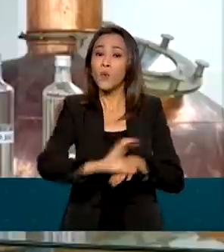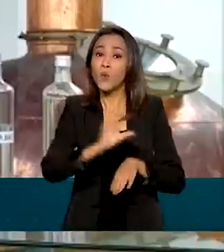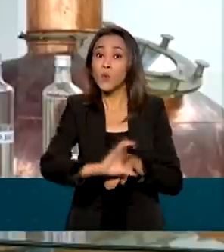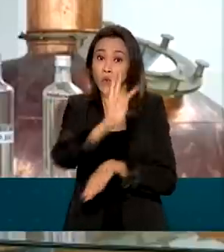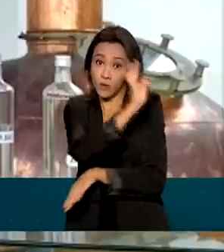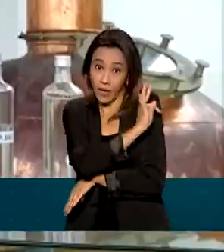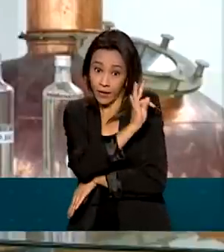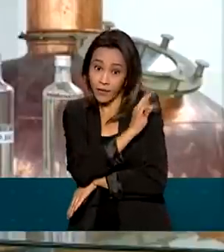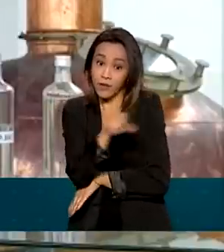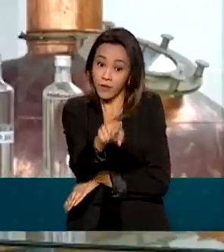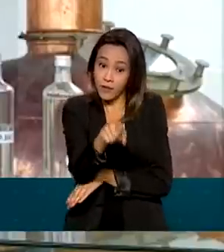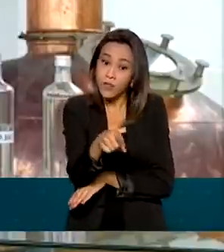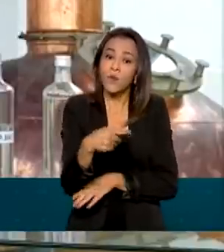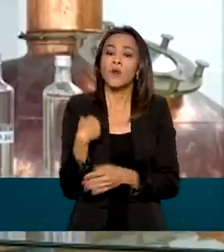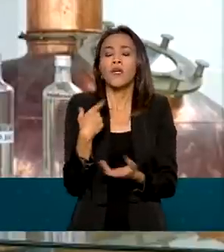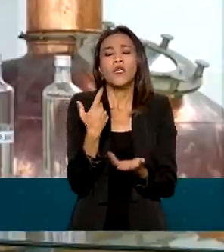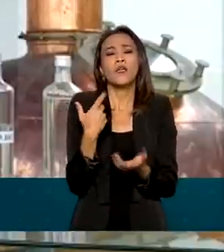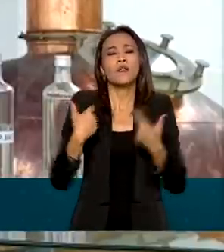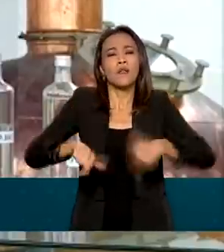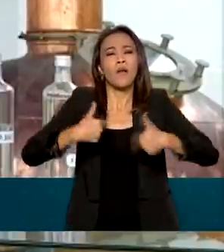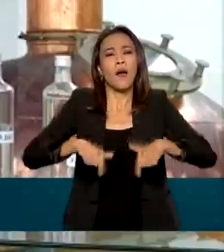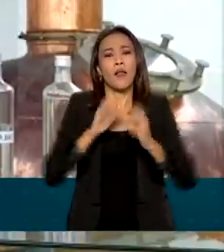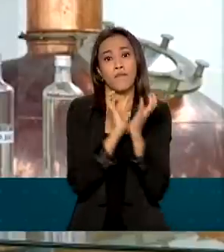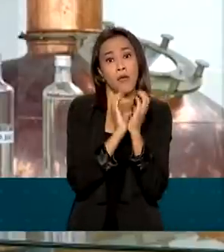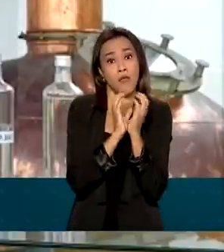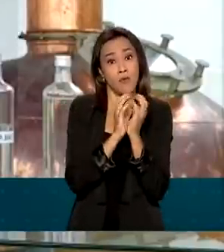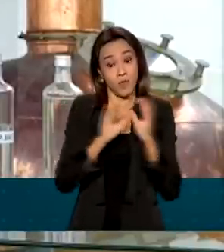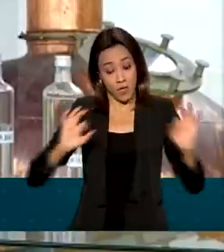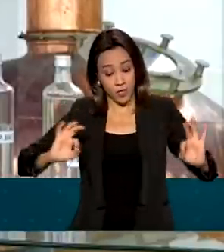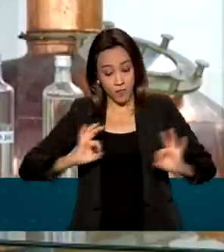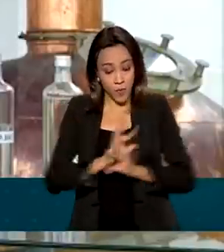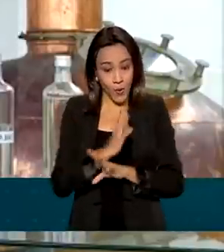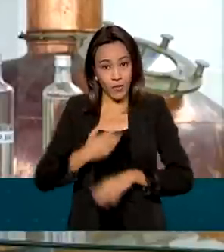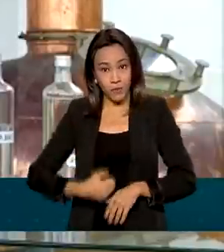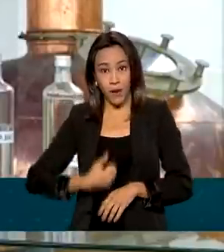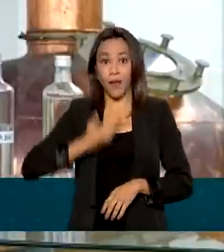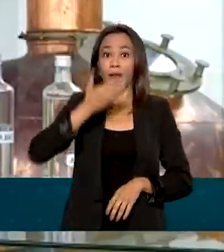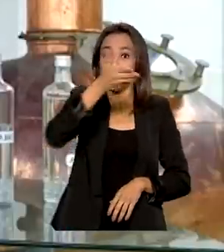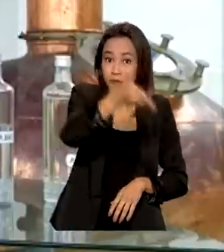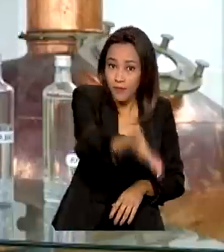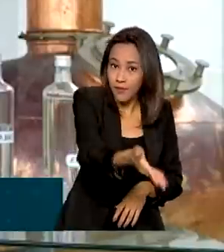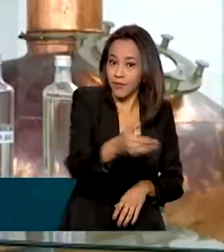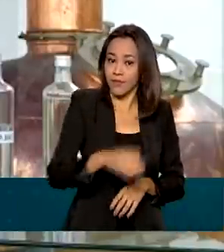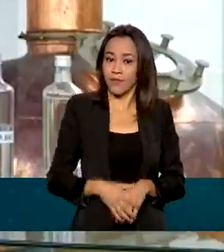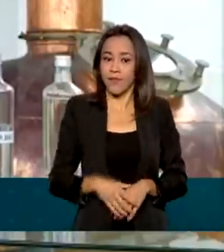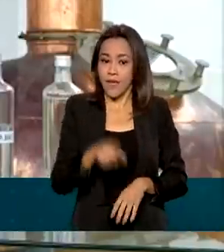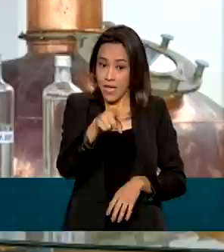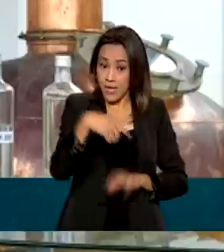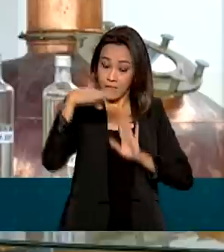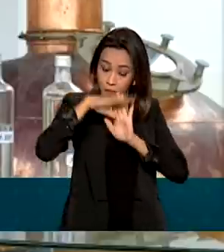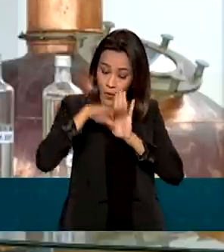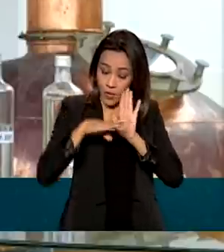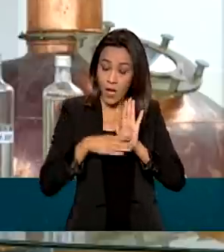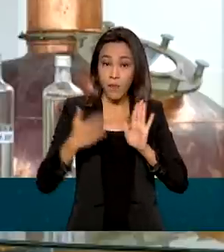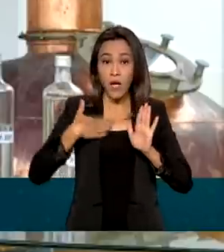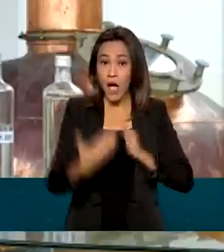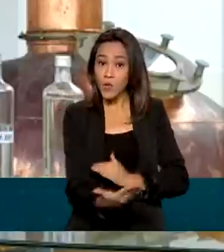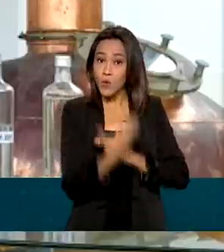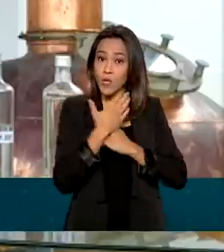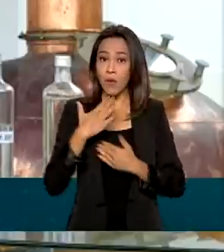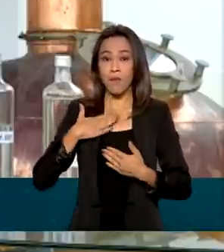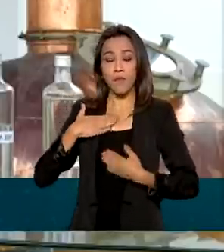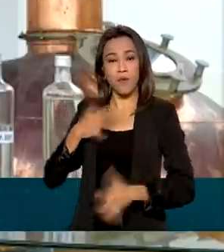trabalha em uma cachaçaria em Pernambuco, já está de malas prontas. A principal contribuição desse programa para a minha formação